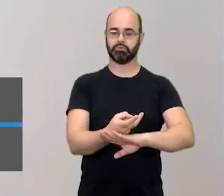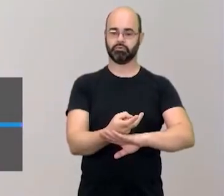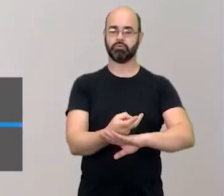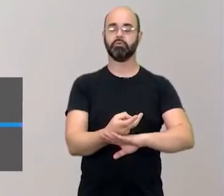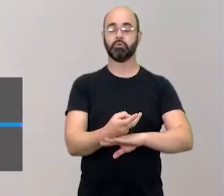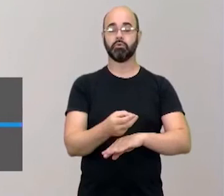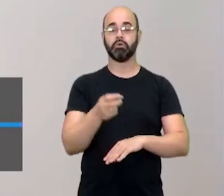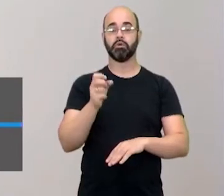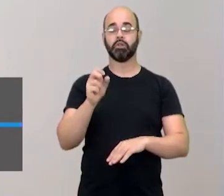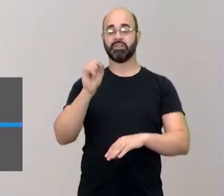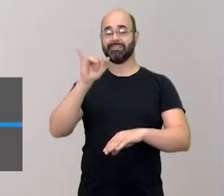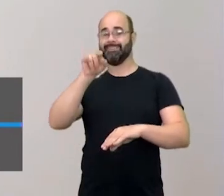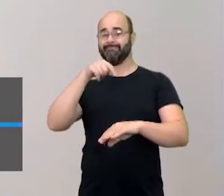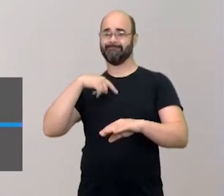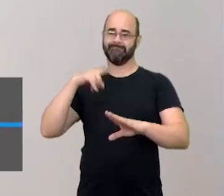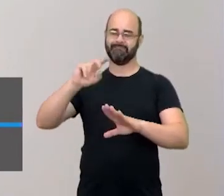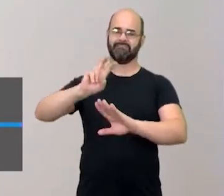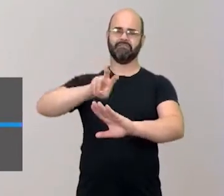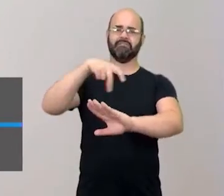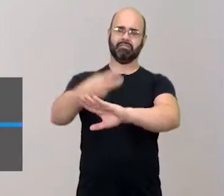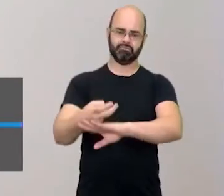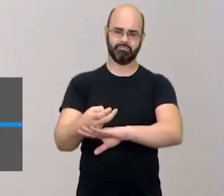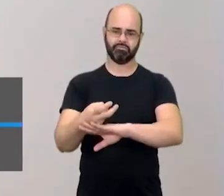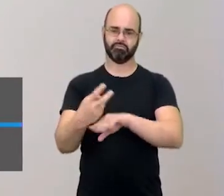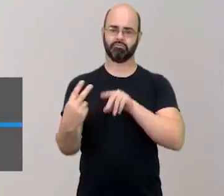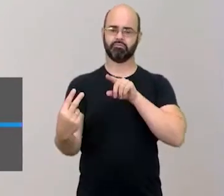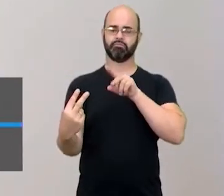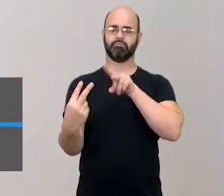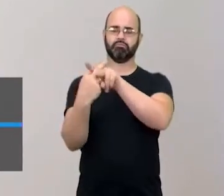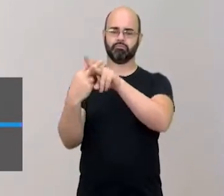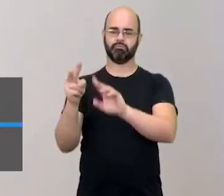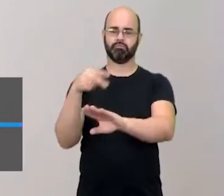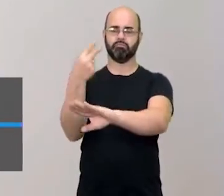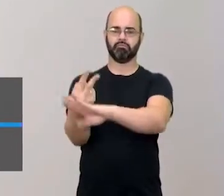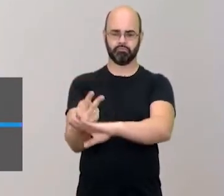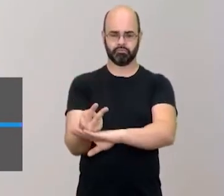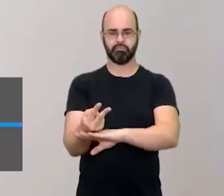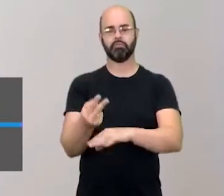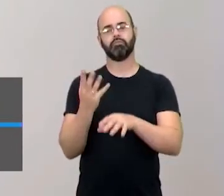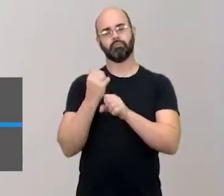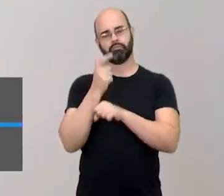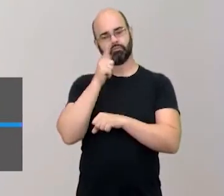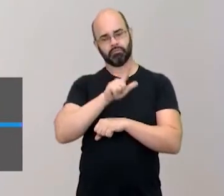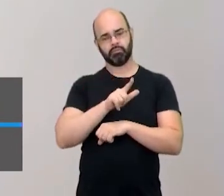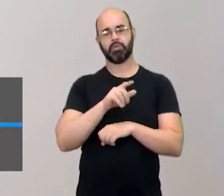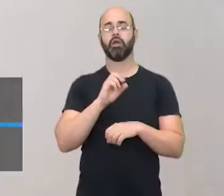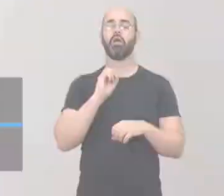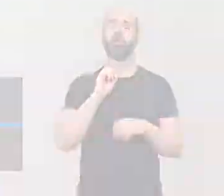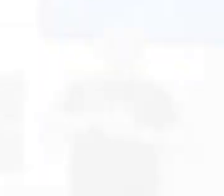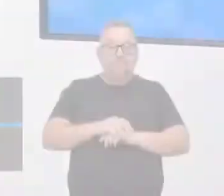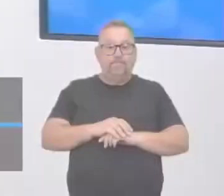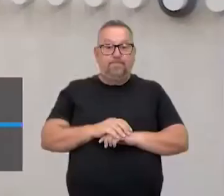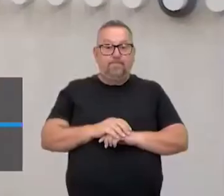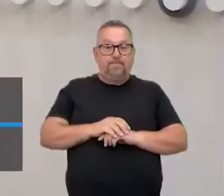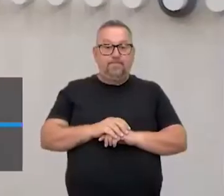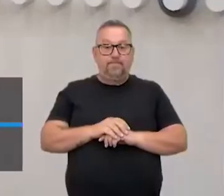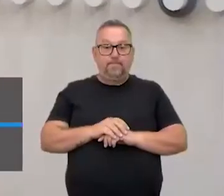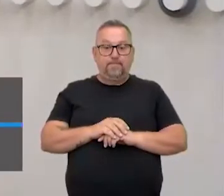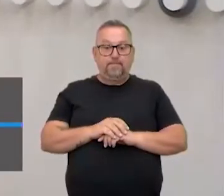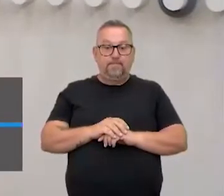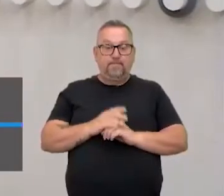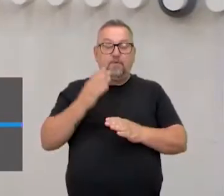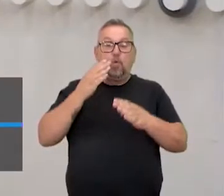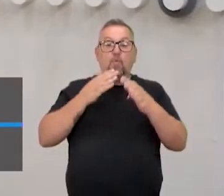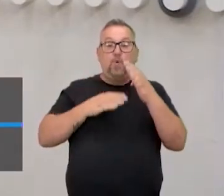nocauteia o outro ganha. Ou quem bateu mais, no caso do fim da luta, tá todo mundo de pé. Então, o